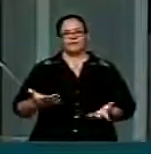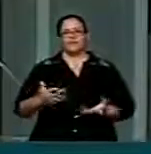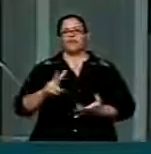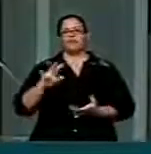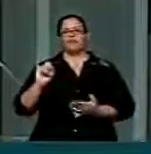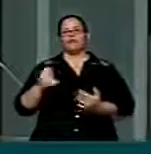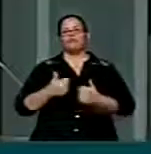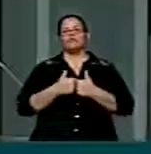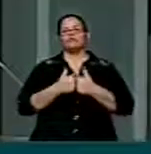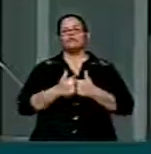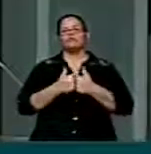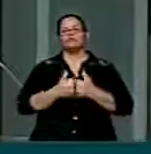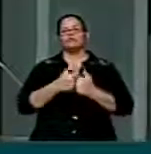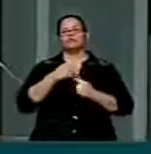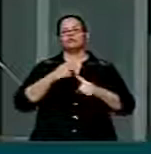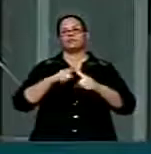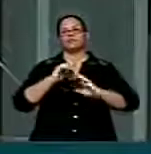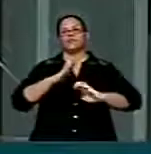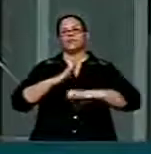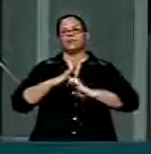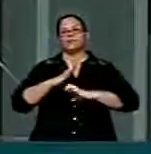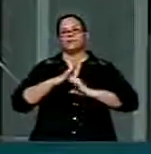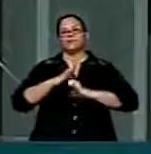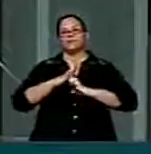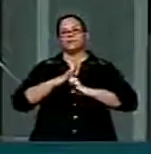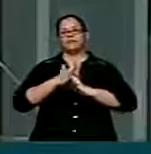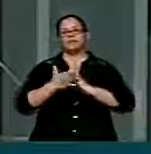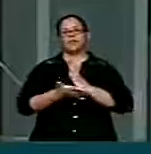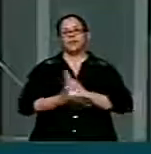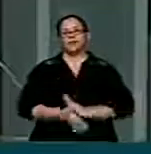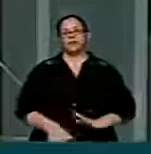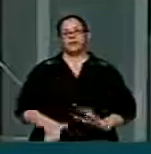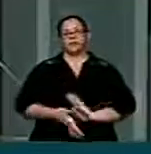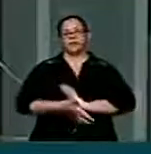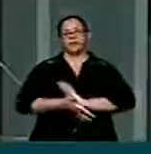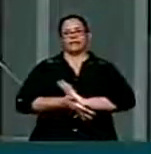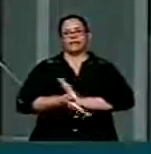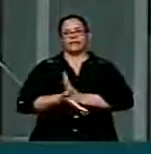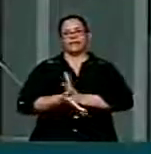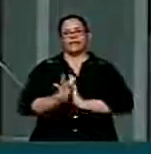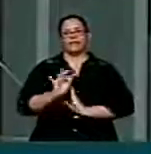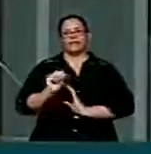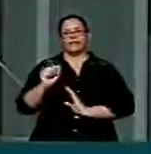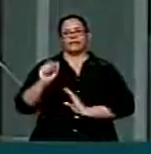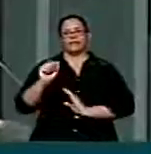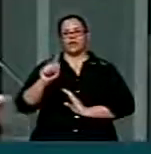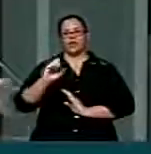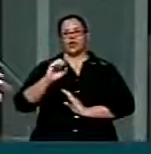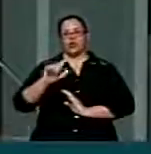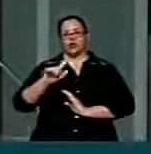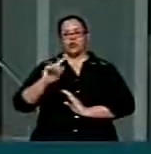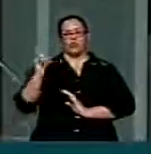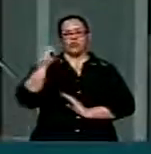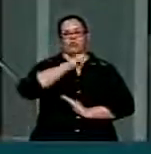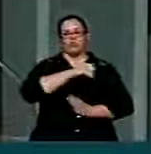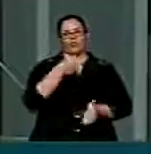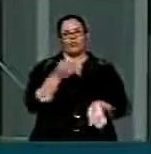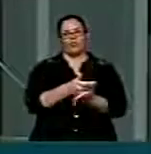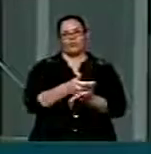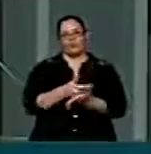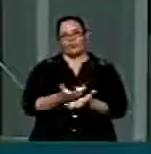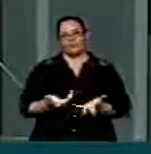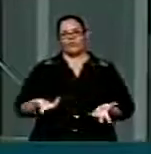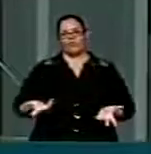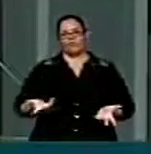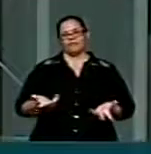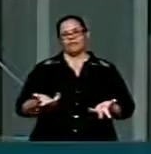simplesmente os preços das passagens, após a consolidação deste negócio,